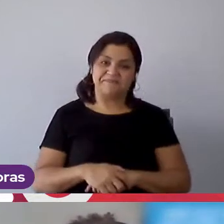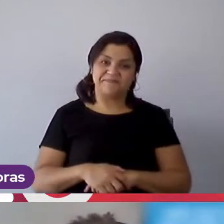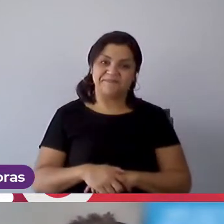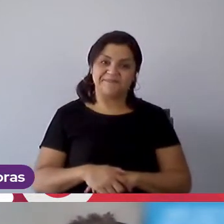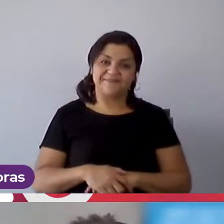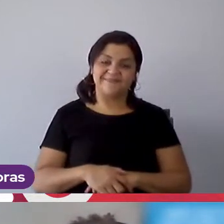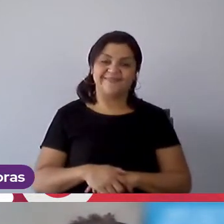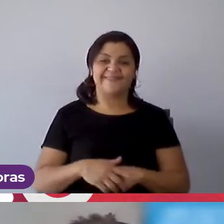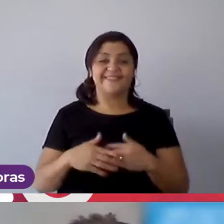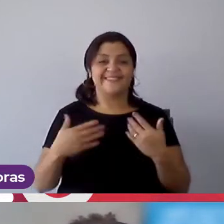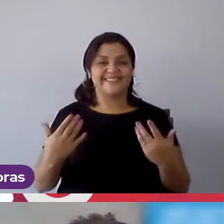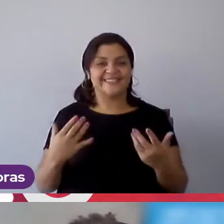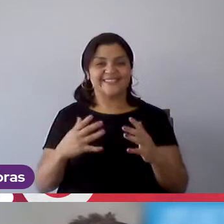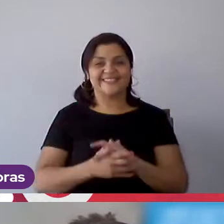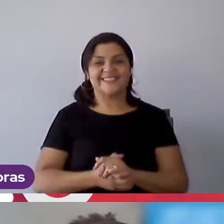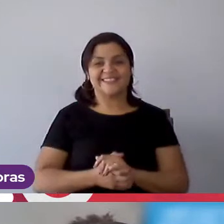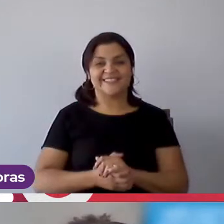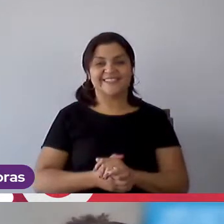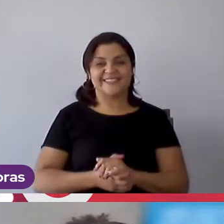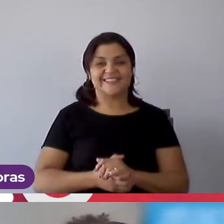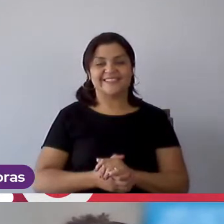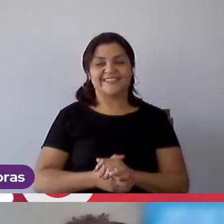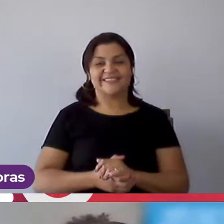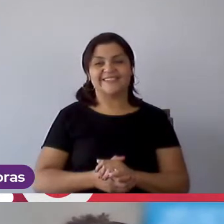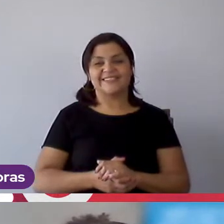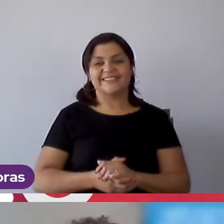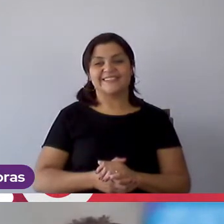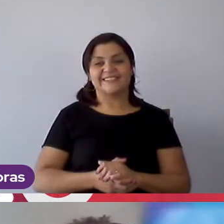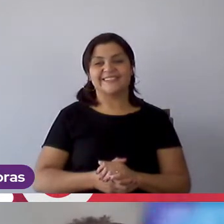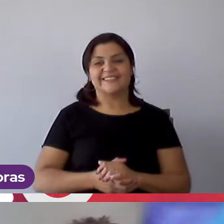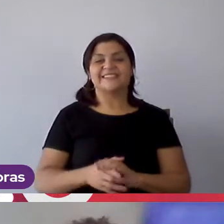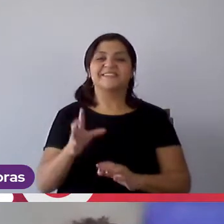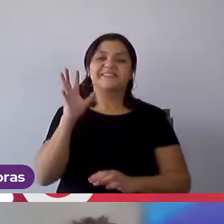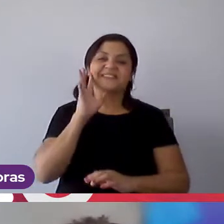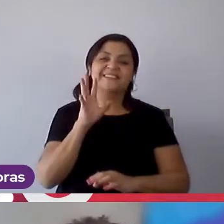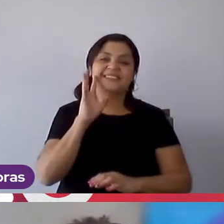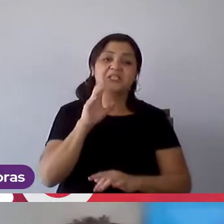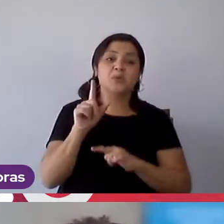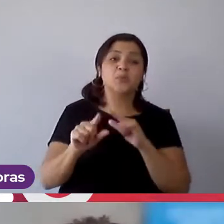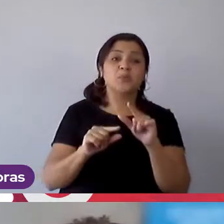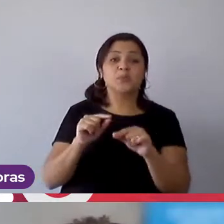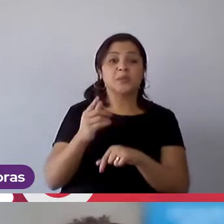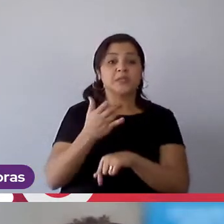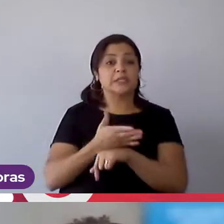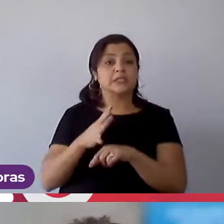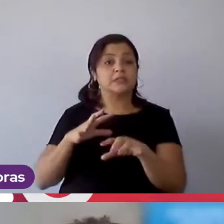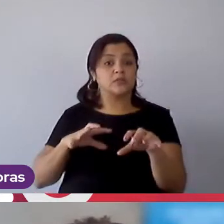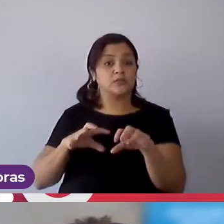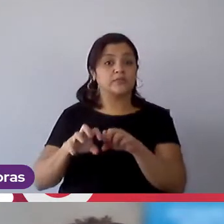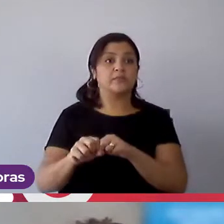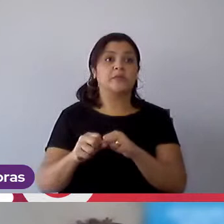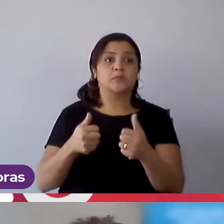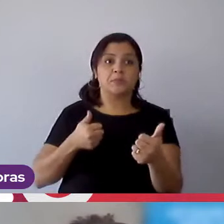e aí a gente seria interessante estagiários que vão se formar